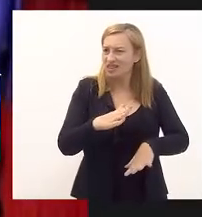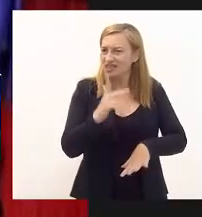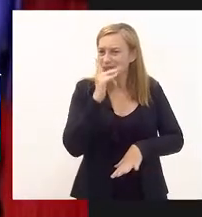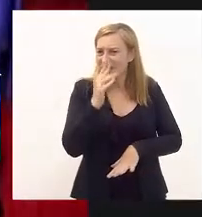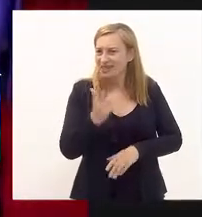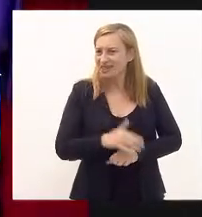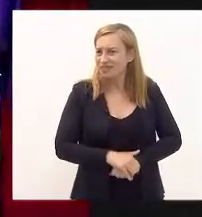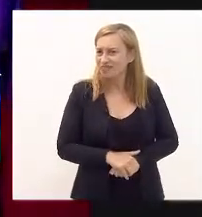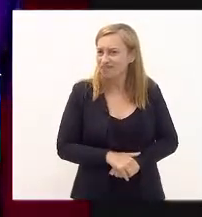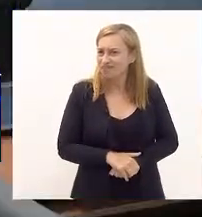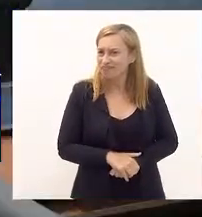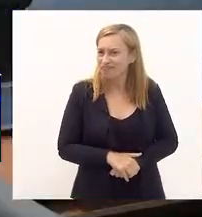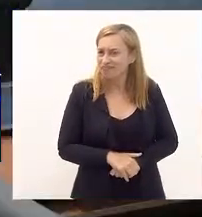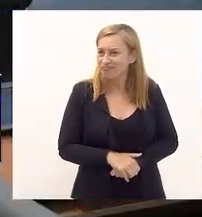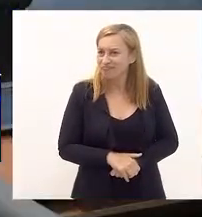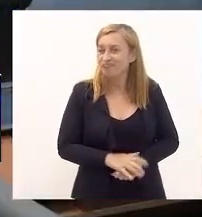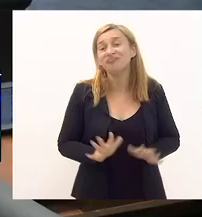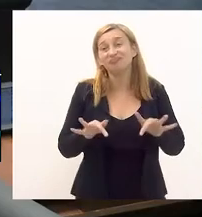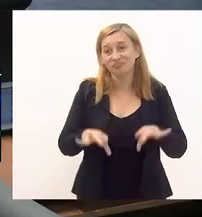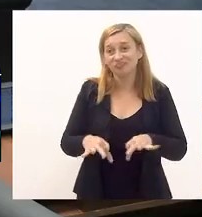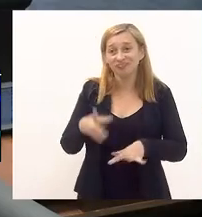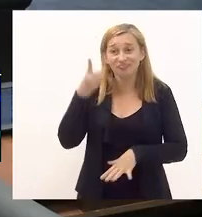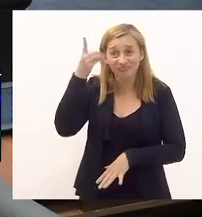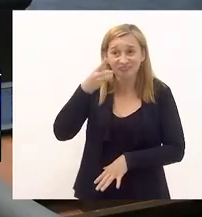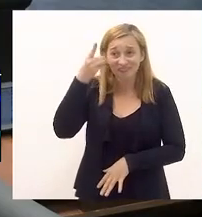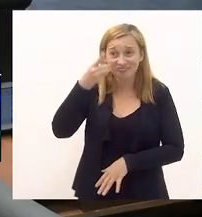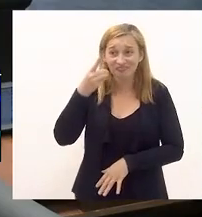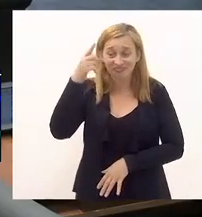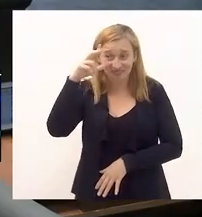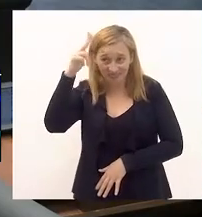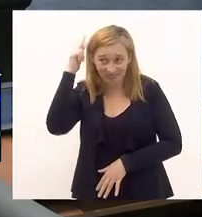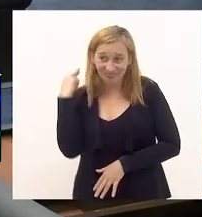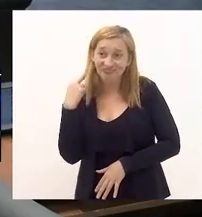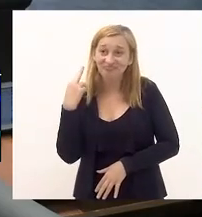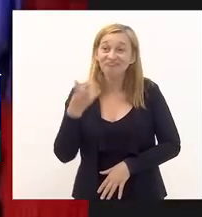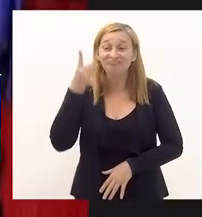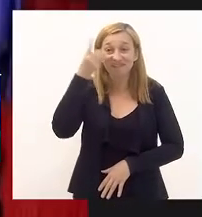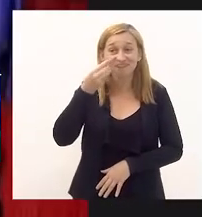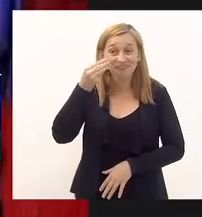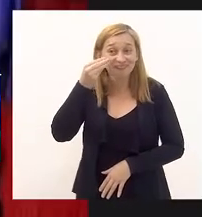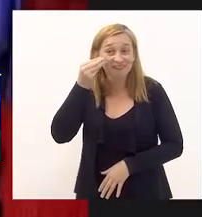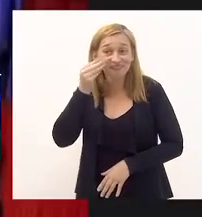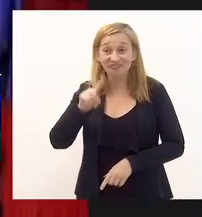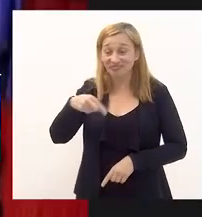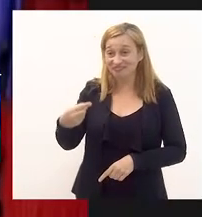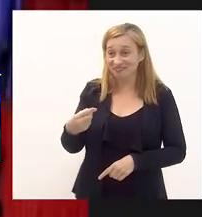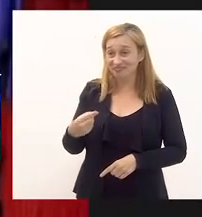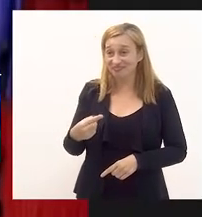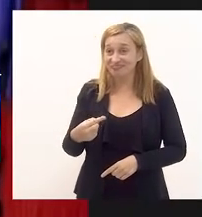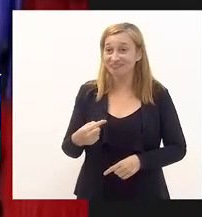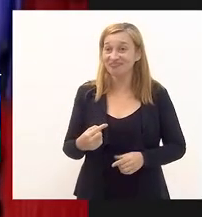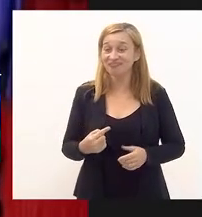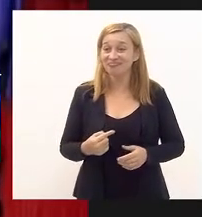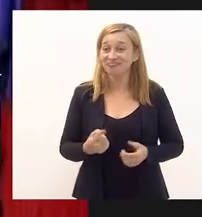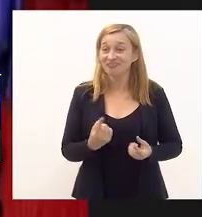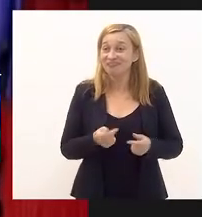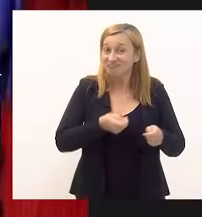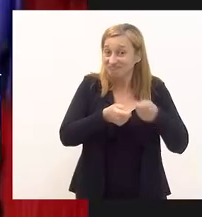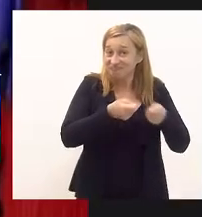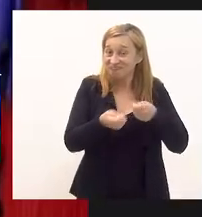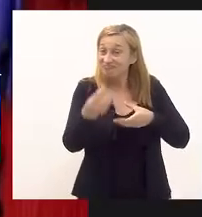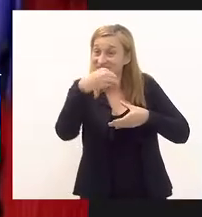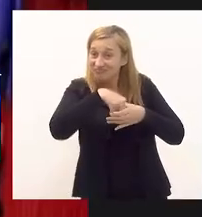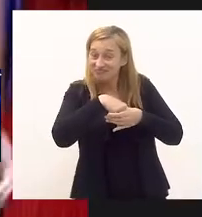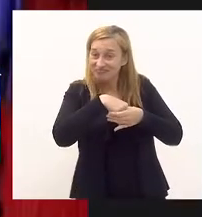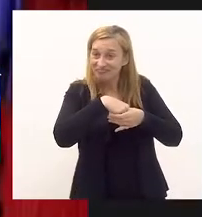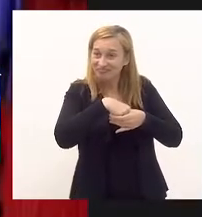concluir deputada Rosane senhora deputada Mônica Francisco depois disso tem o parecer do controle interno que